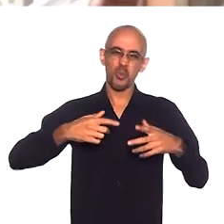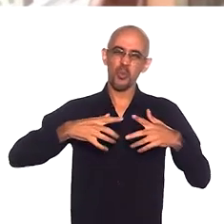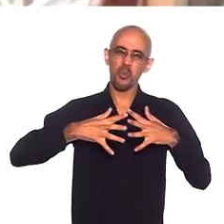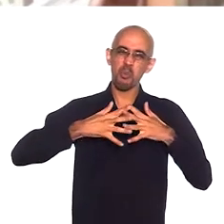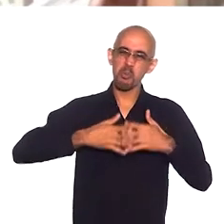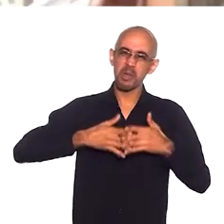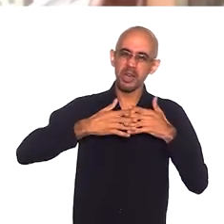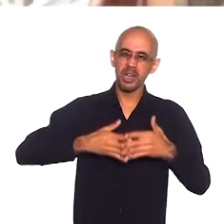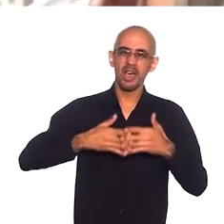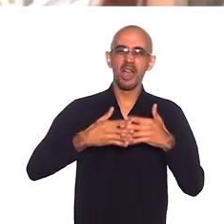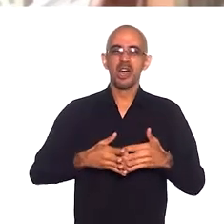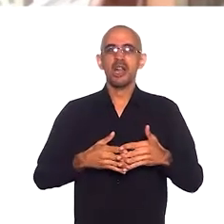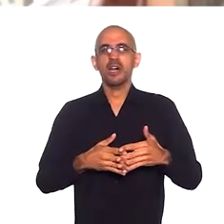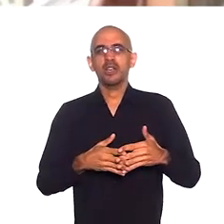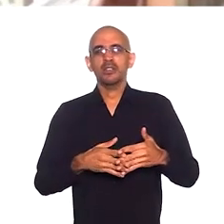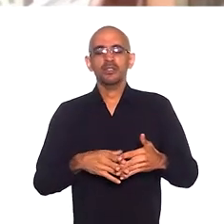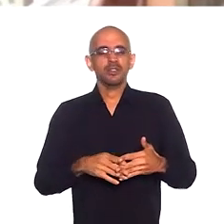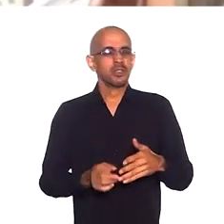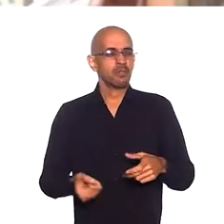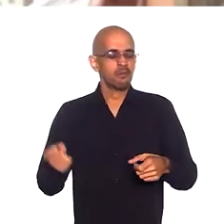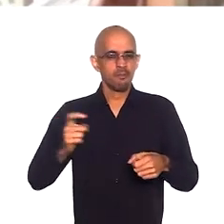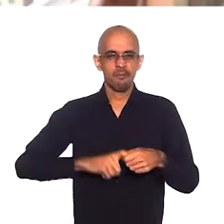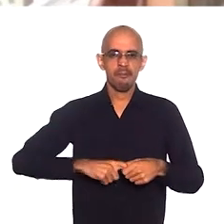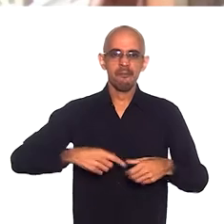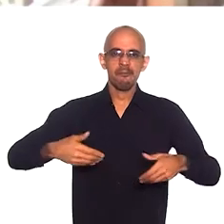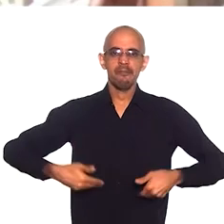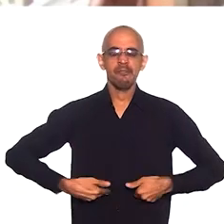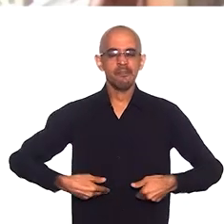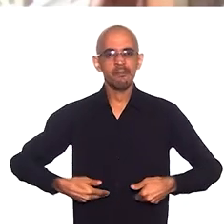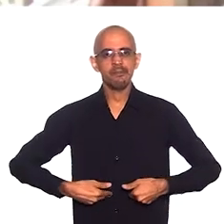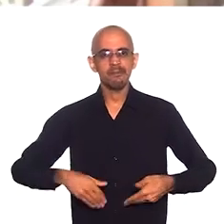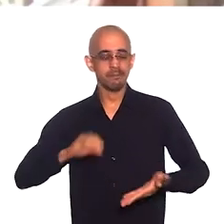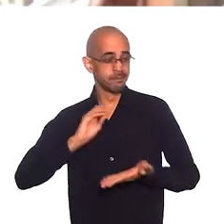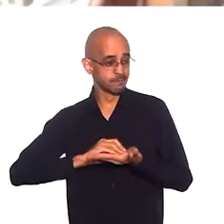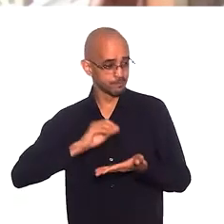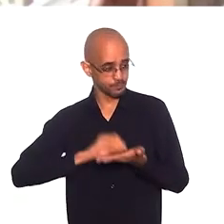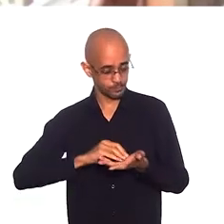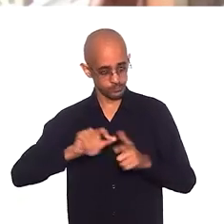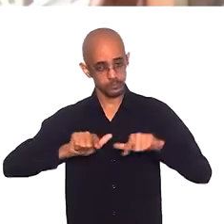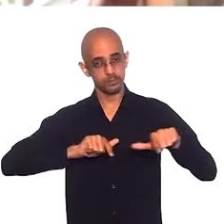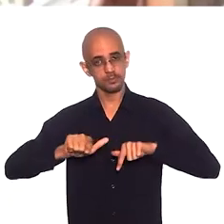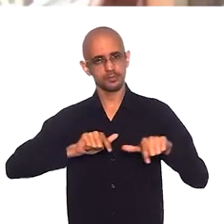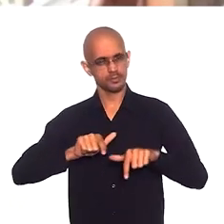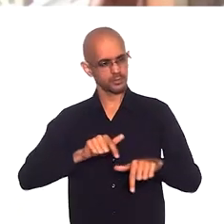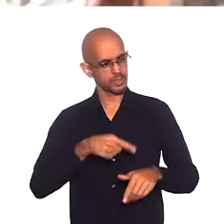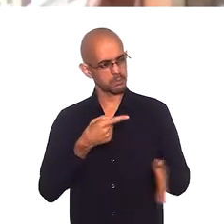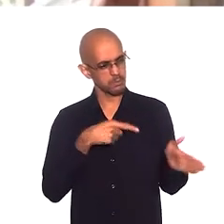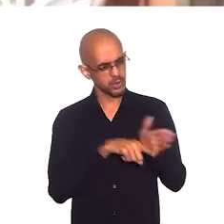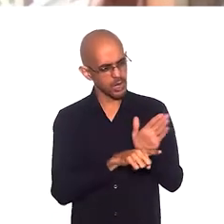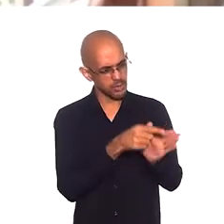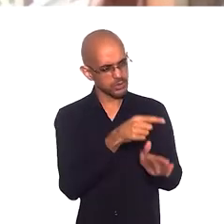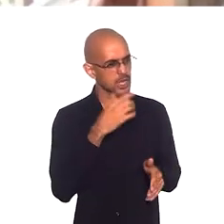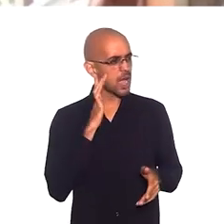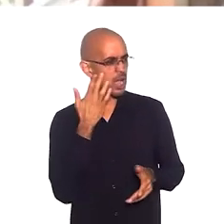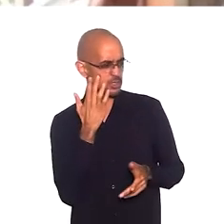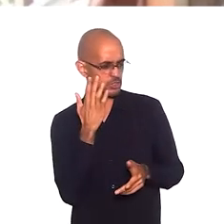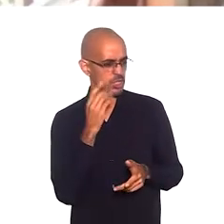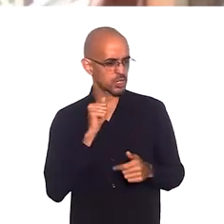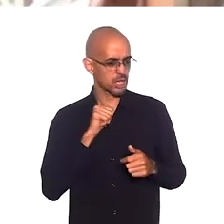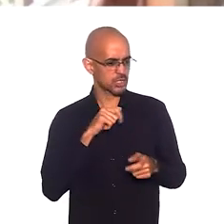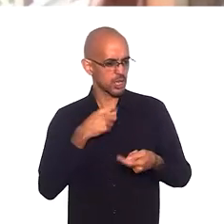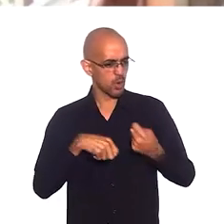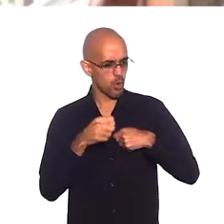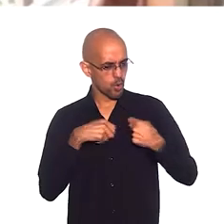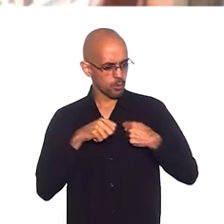delicado, um momento de volta da fome, de desemprego. Você acredita que a economia solidária